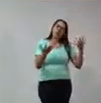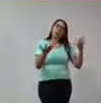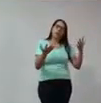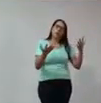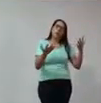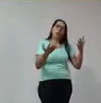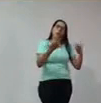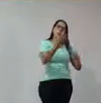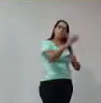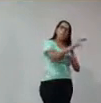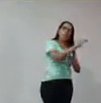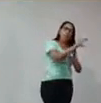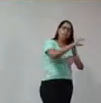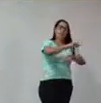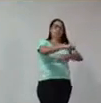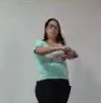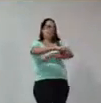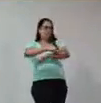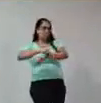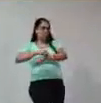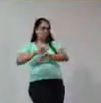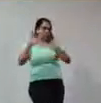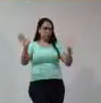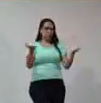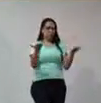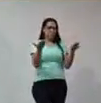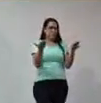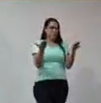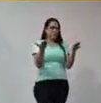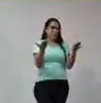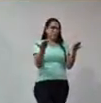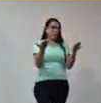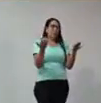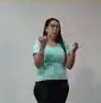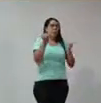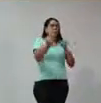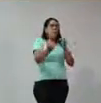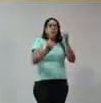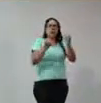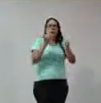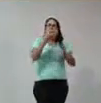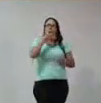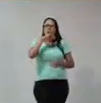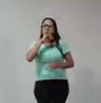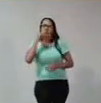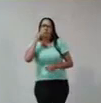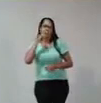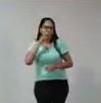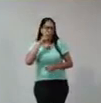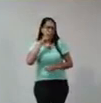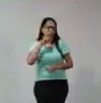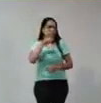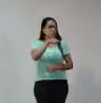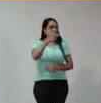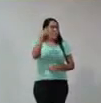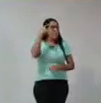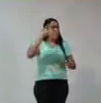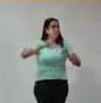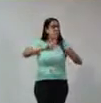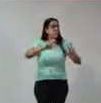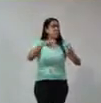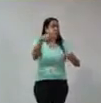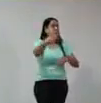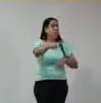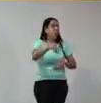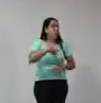ciência, de arte e neurociência. está muito mais para a aplicabilidade no